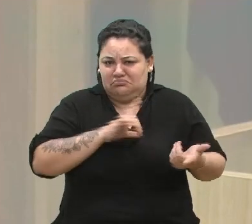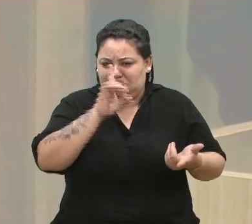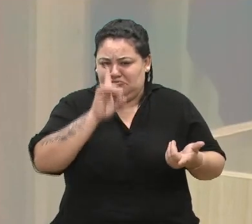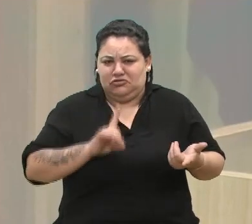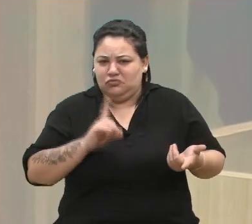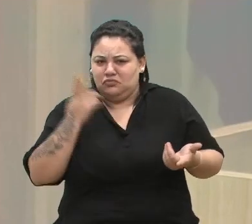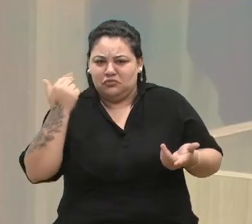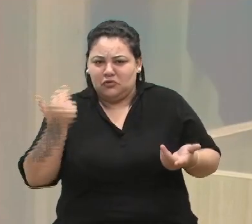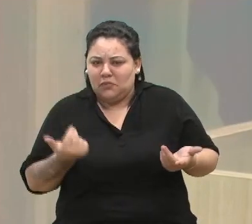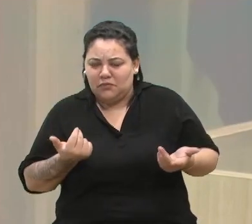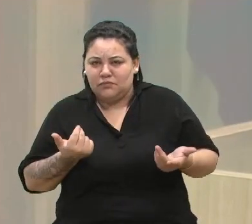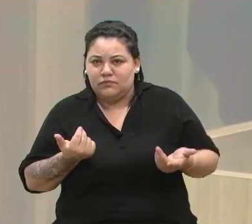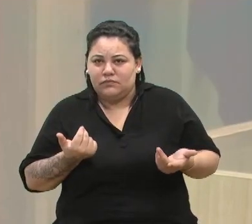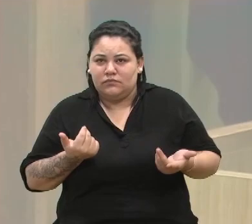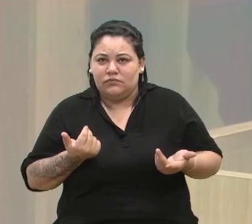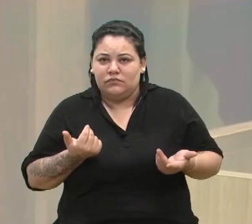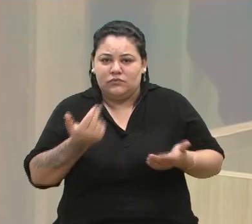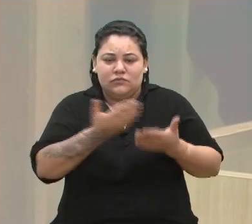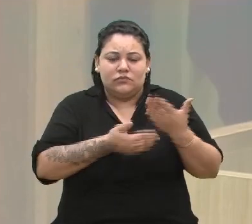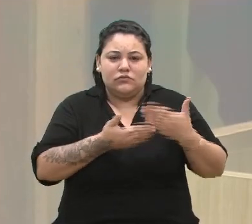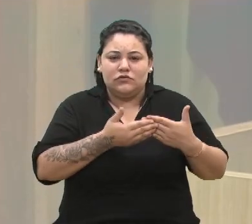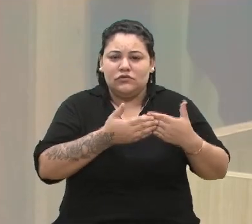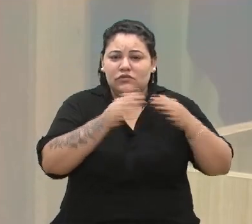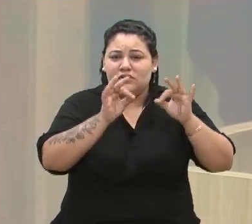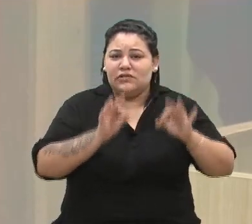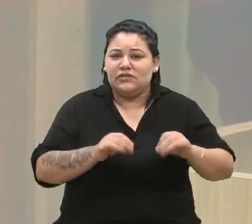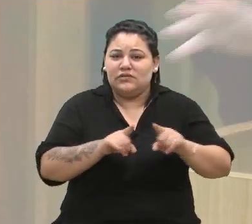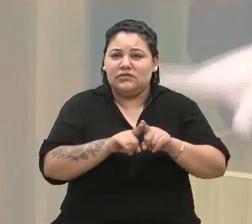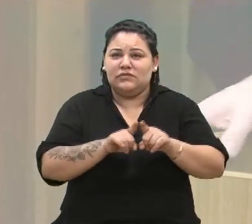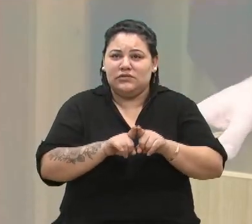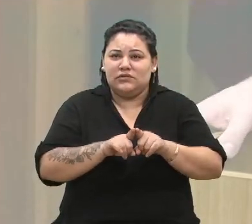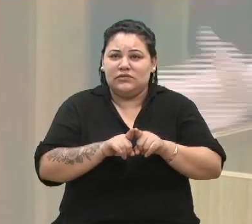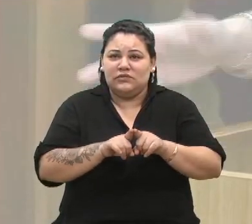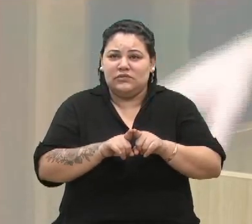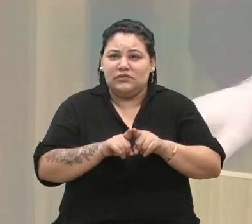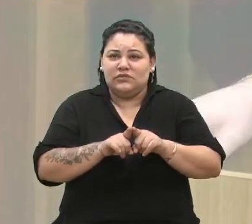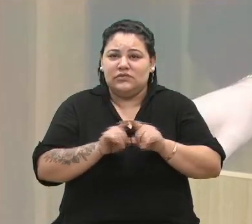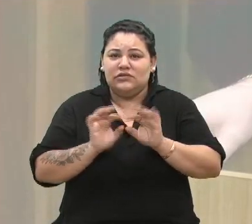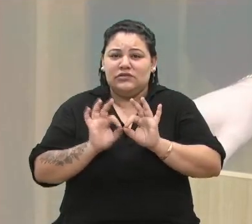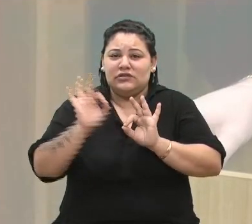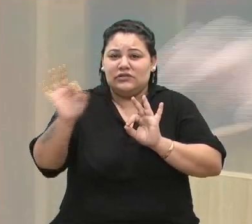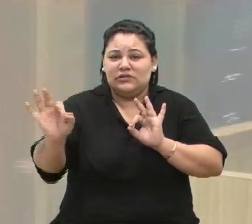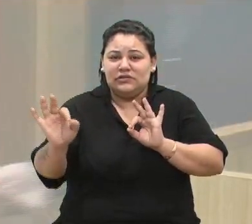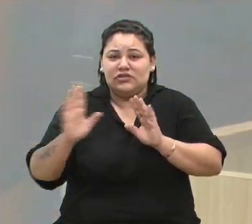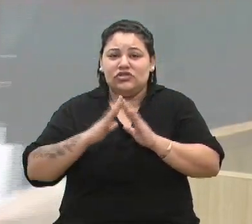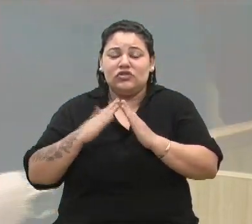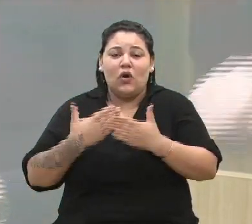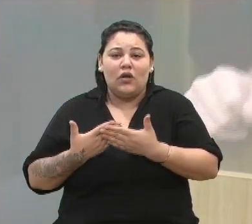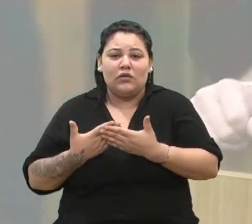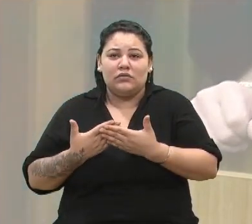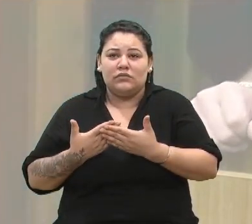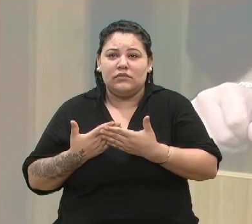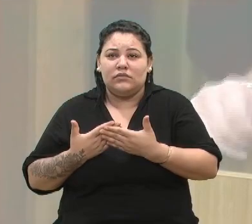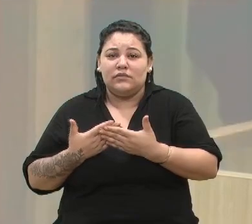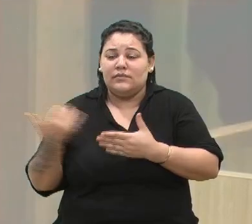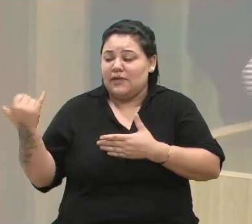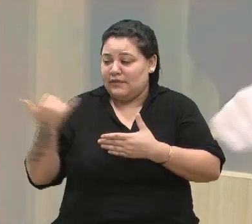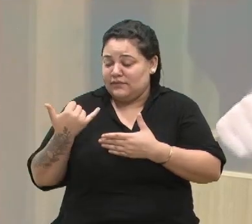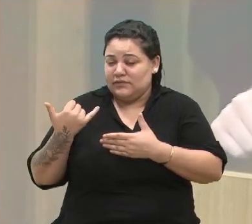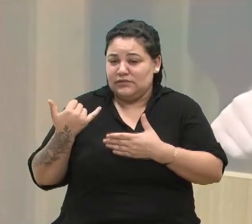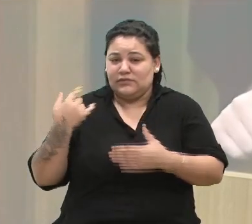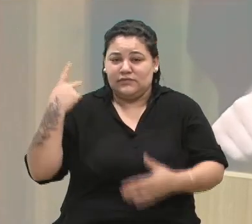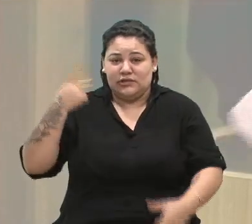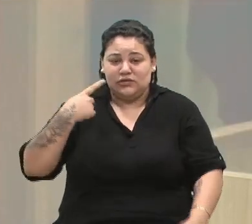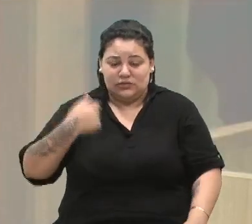E toda essa questão também do distanciamento de escolas. Me diz, vereador Zanquim, por